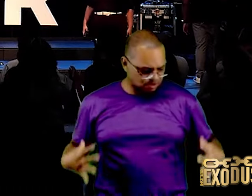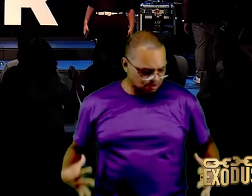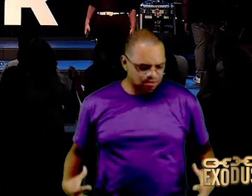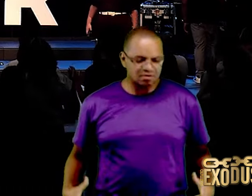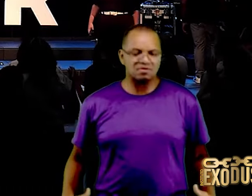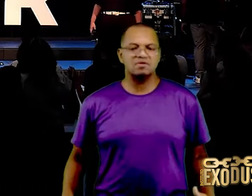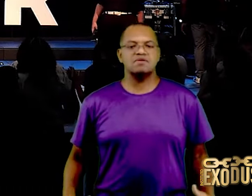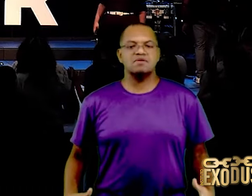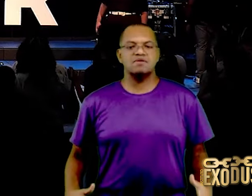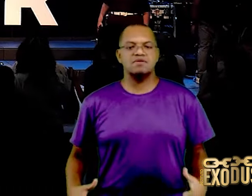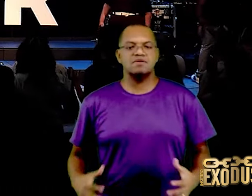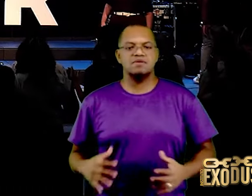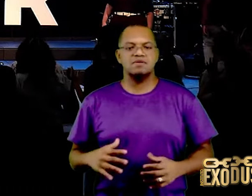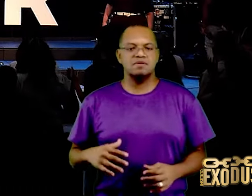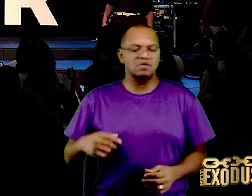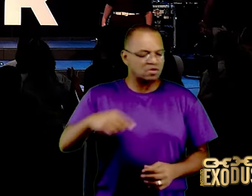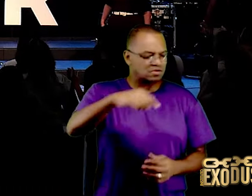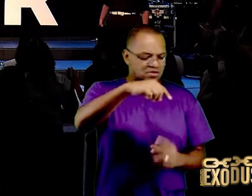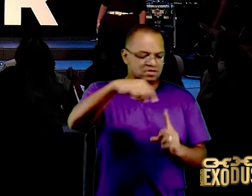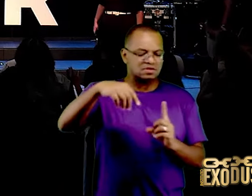eu levanto em volta da minha vida,